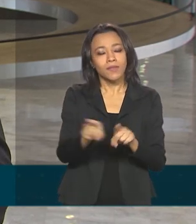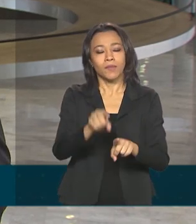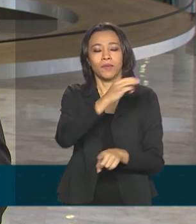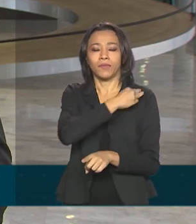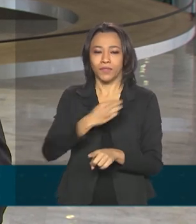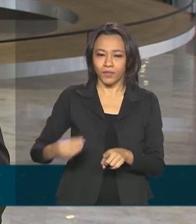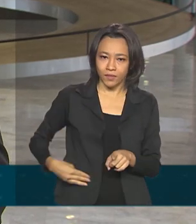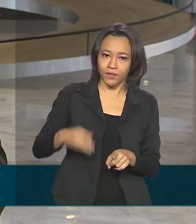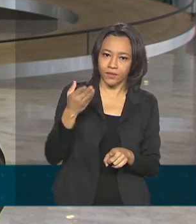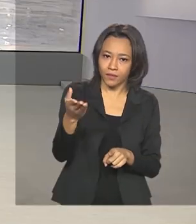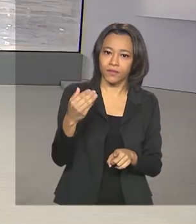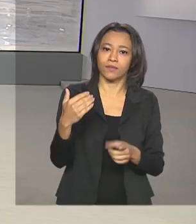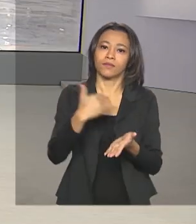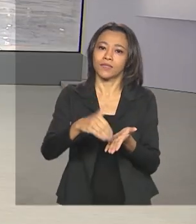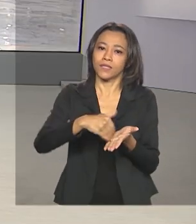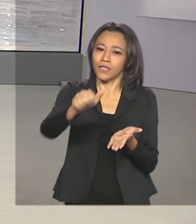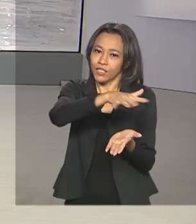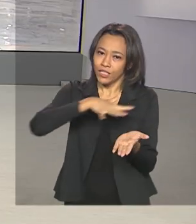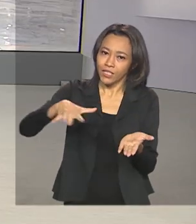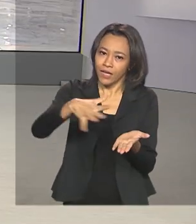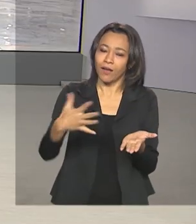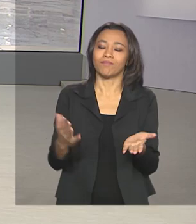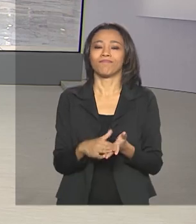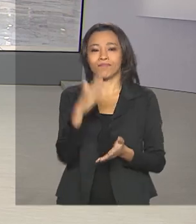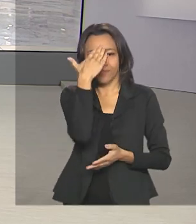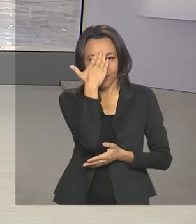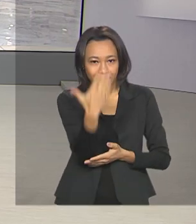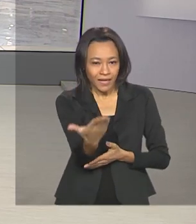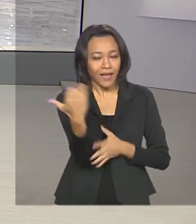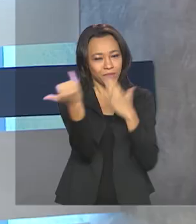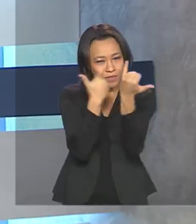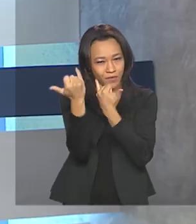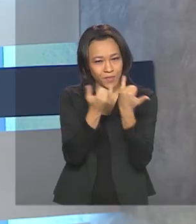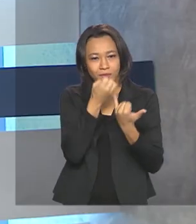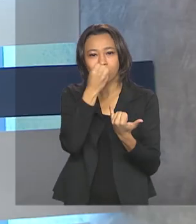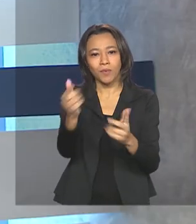Oliveira. Renata. Tá certo, Glauco. Obrigada pelas suas informações. Bom trabalho pra você.